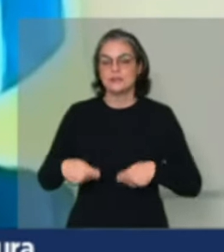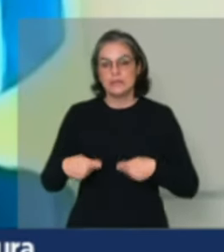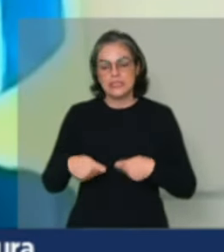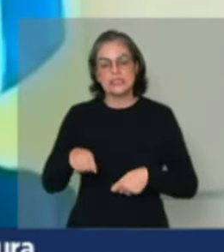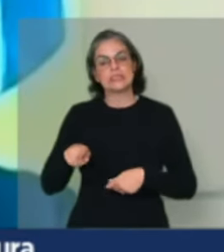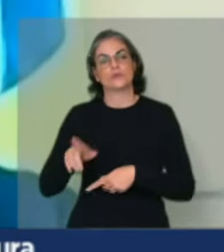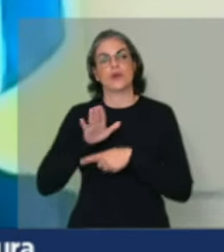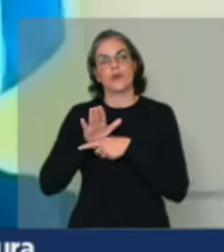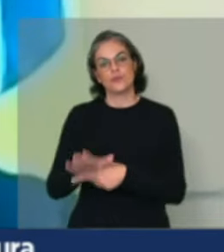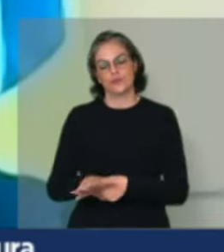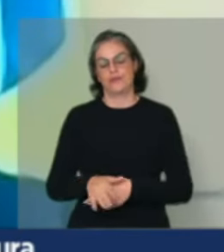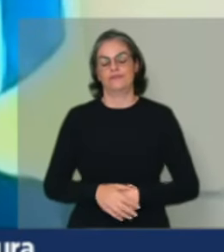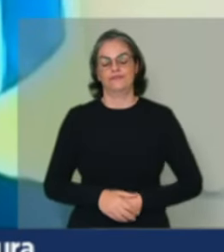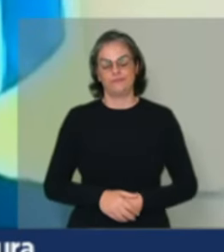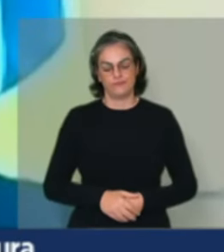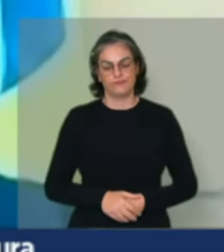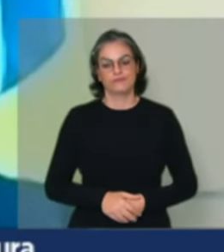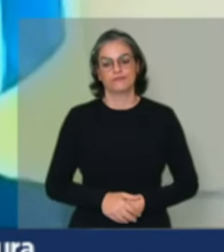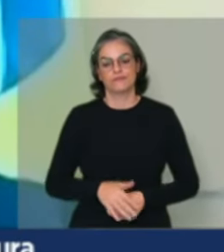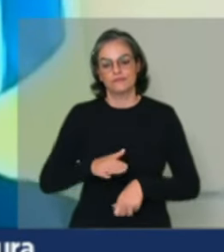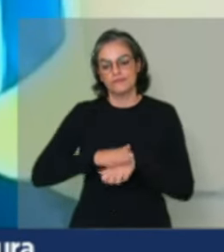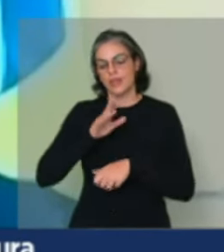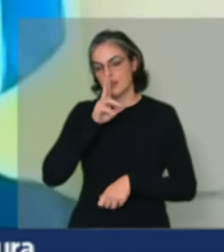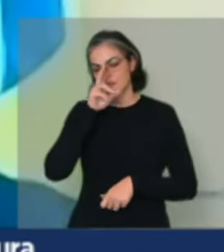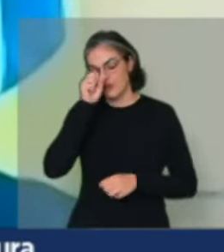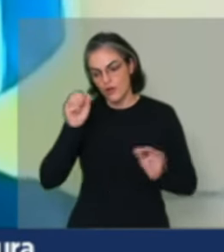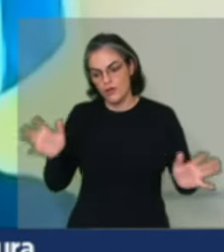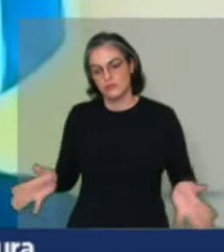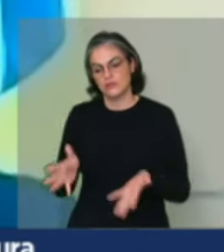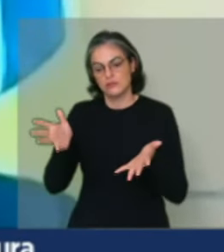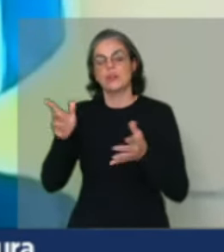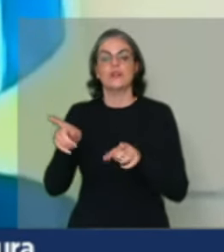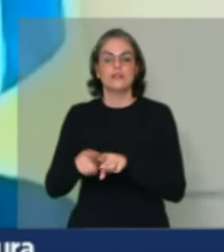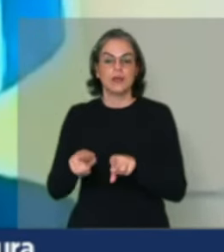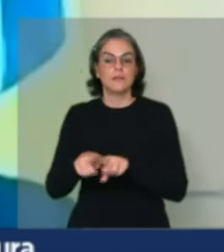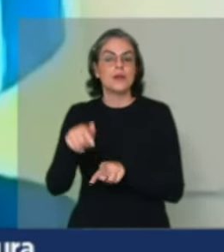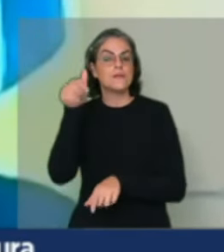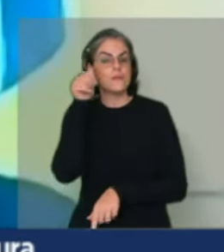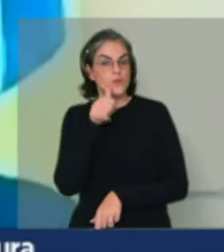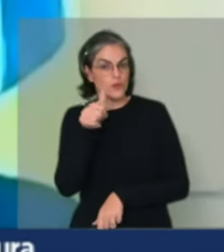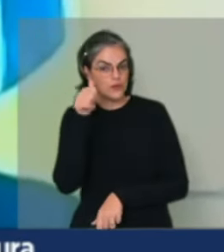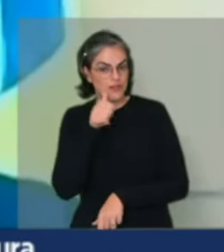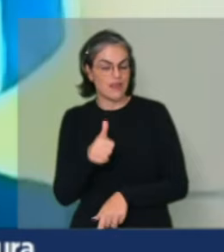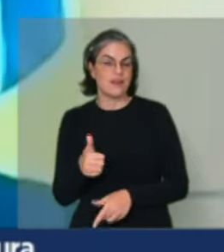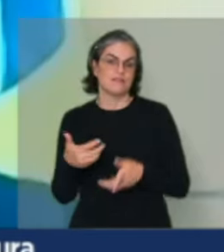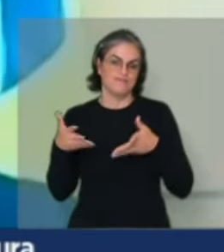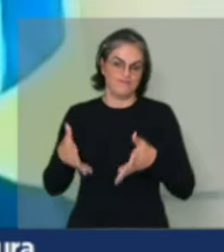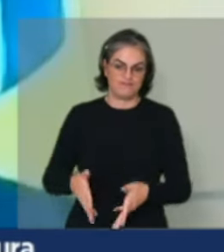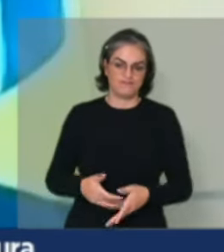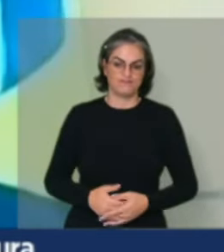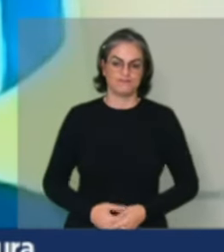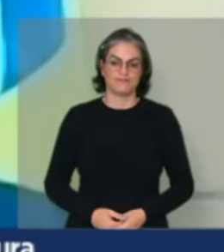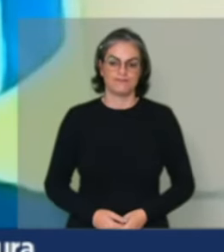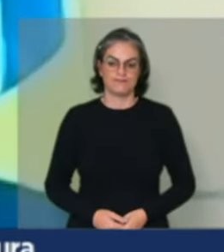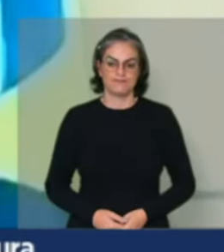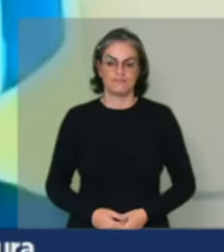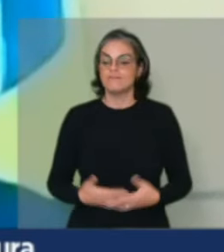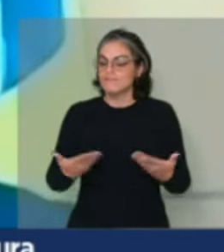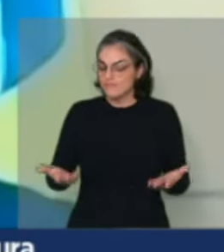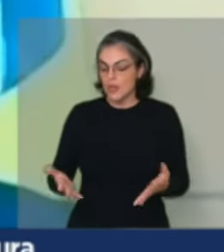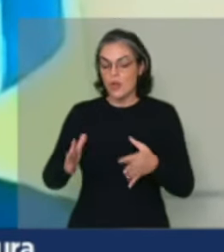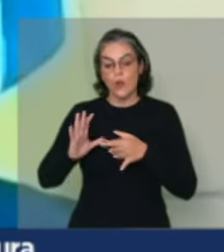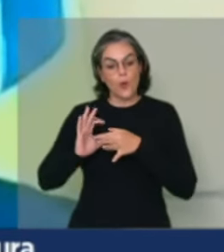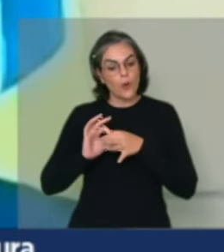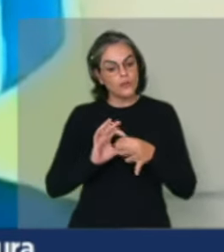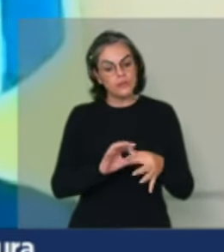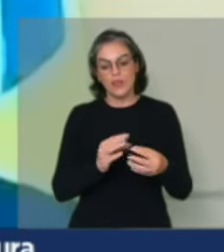fortaleçam também e que façam empoderamento feminino. Bom, diante desse quadro que tem aí, quais são os pilares, quais